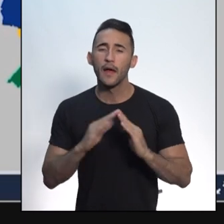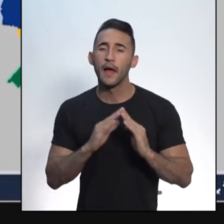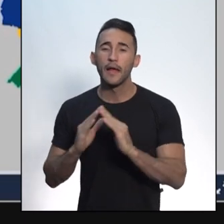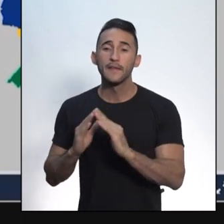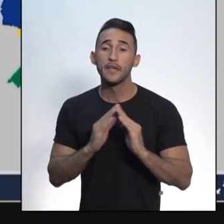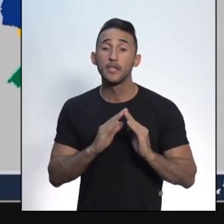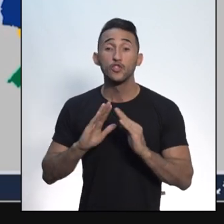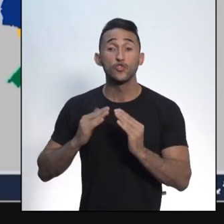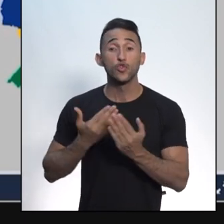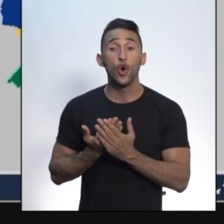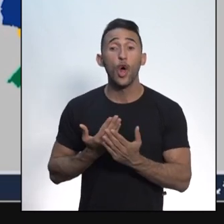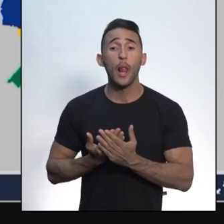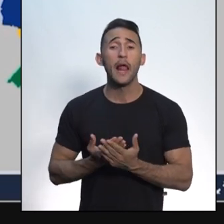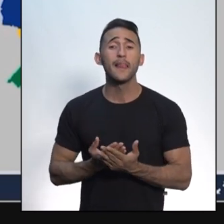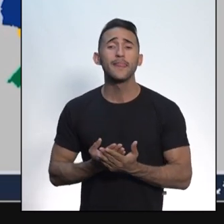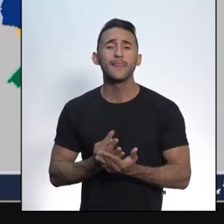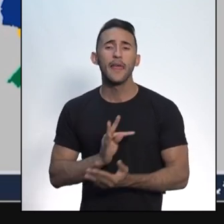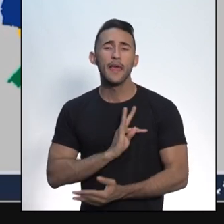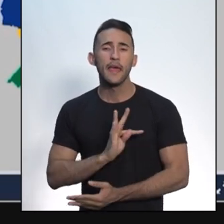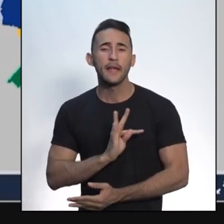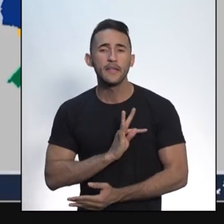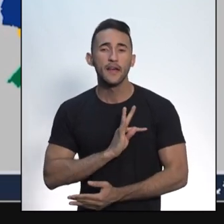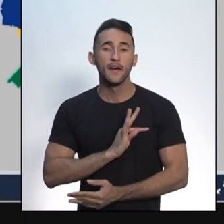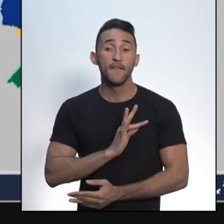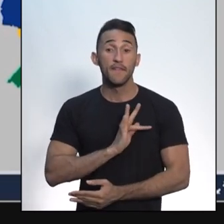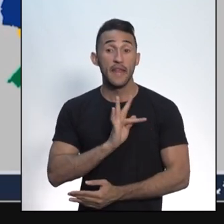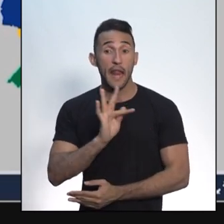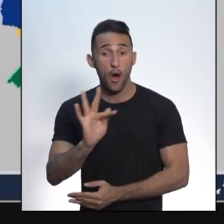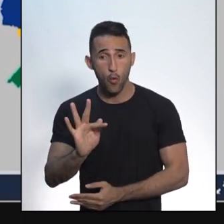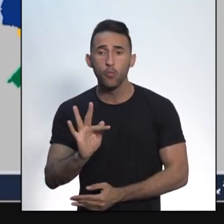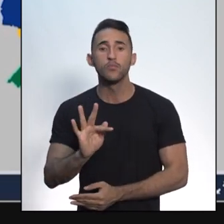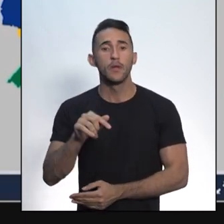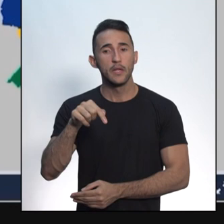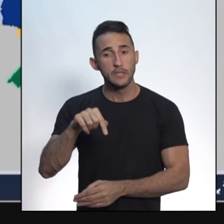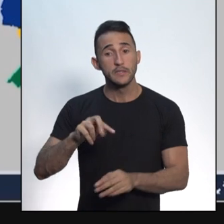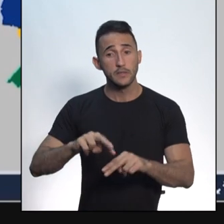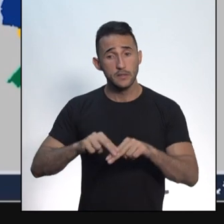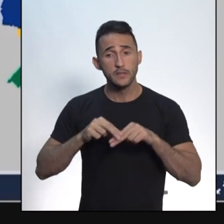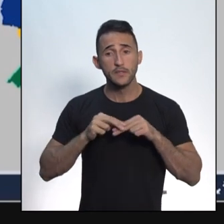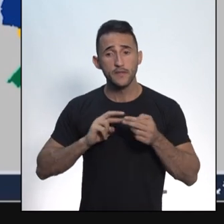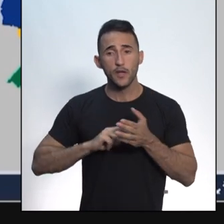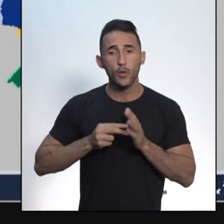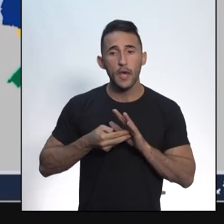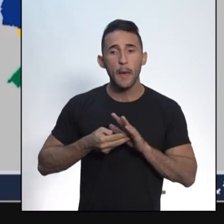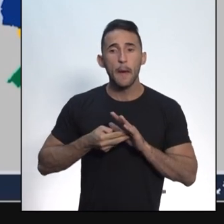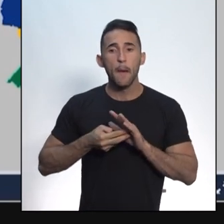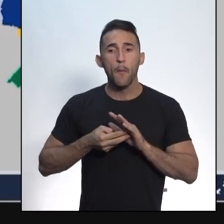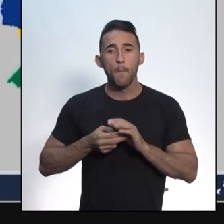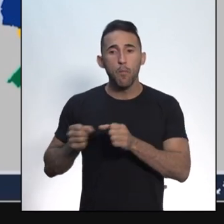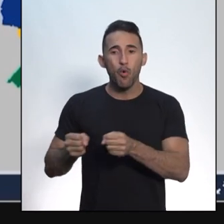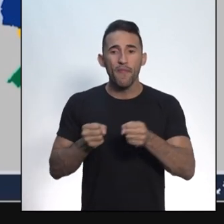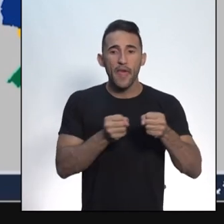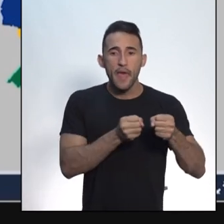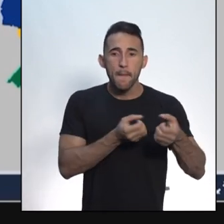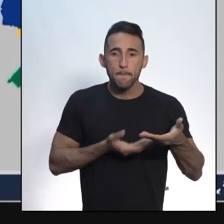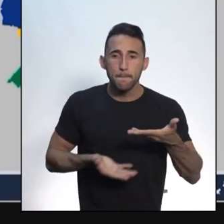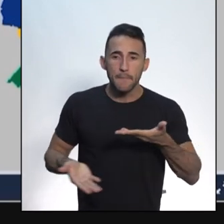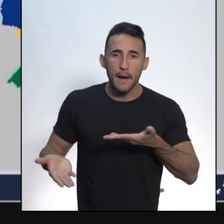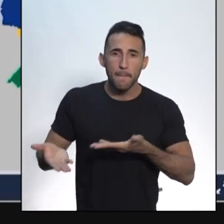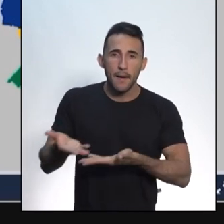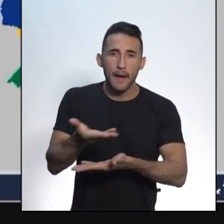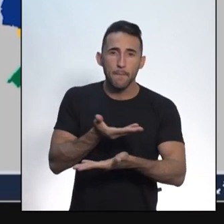técnicas federais. Então, isso aqui é um exemplo de poder político compartilhado. Existem escolas